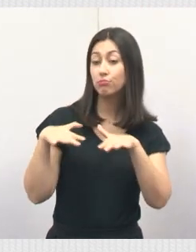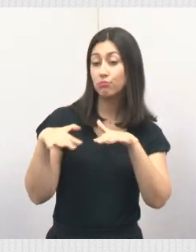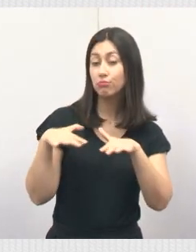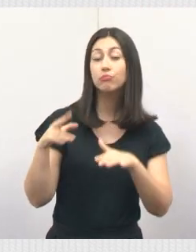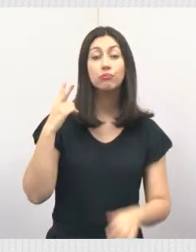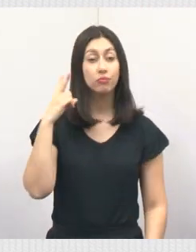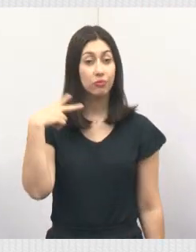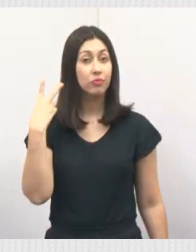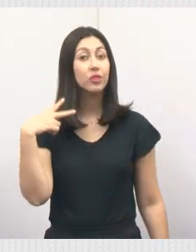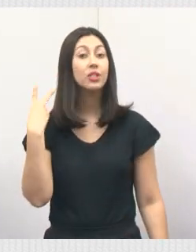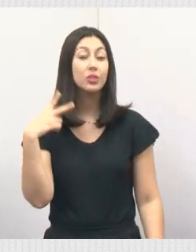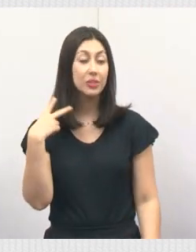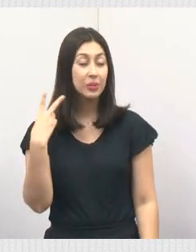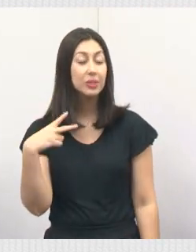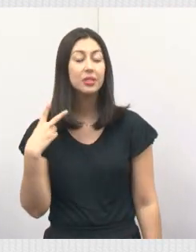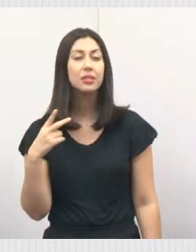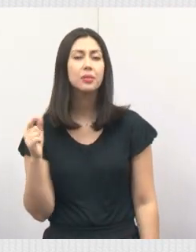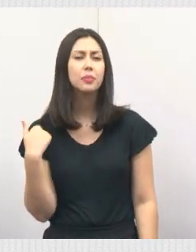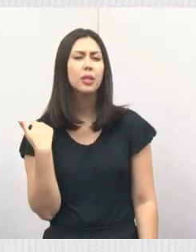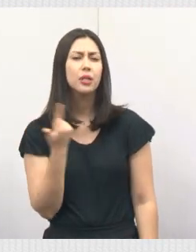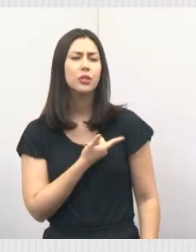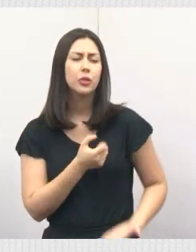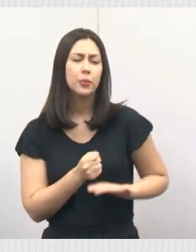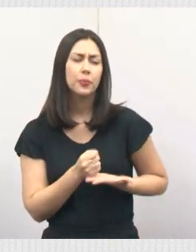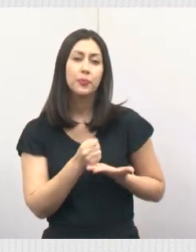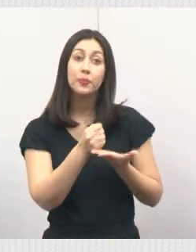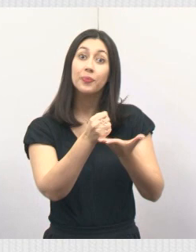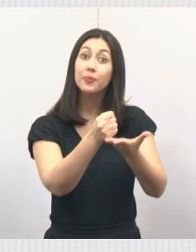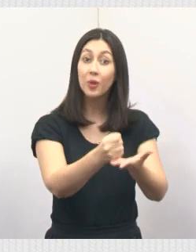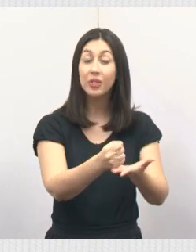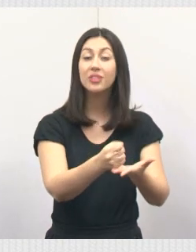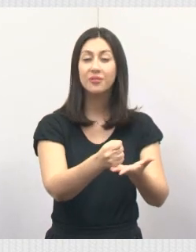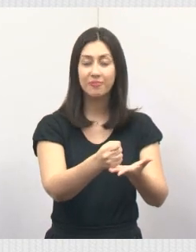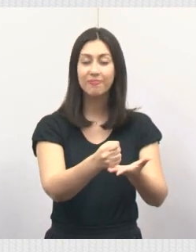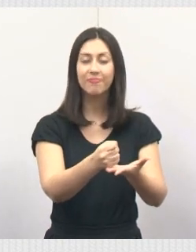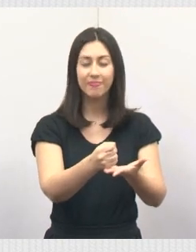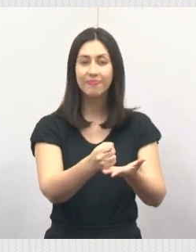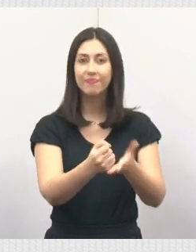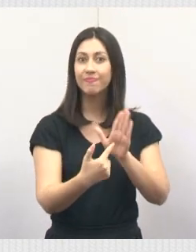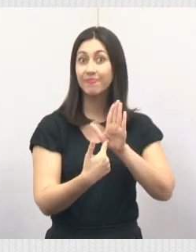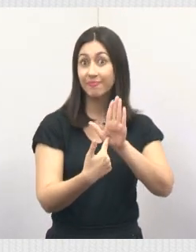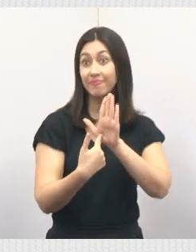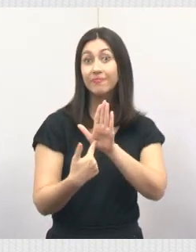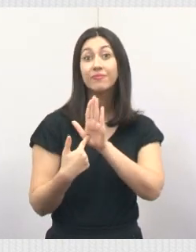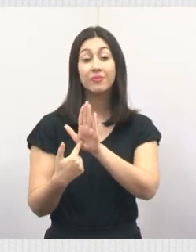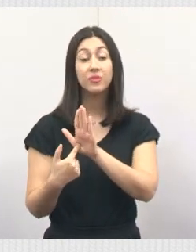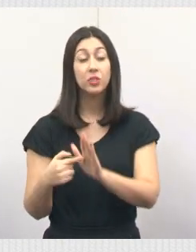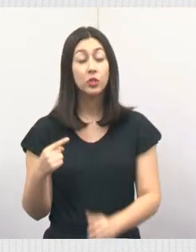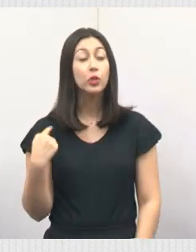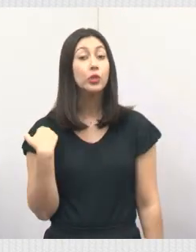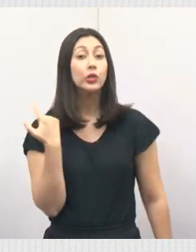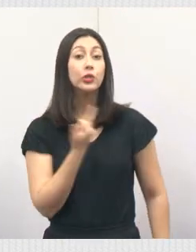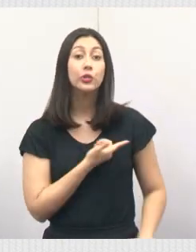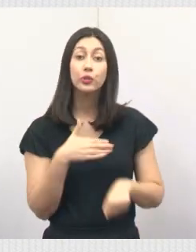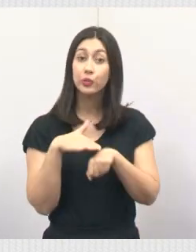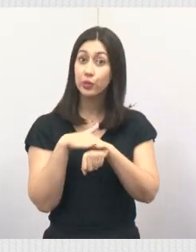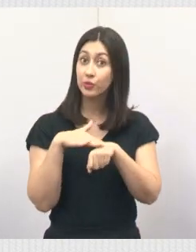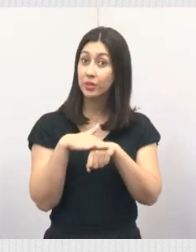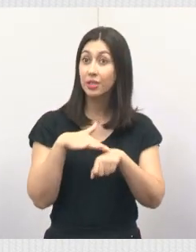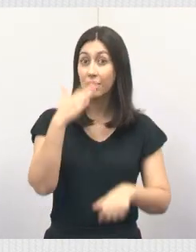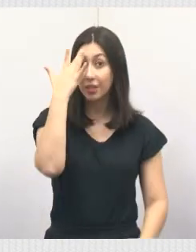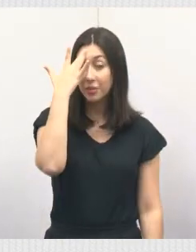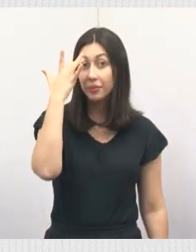outros vereadores desta casa para que apoiem a causa aí dos expositores. Então, nós dialogaremos amanhã